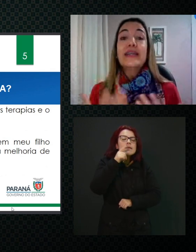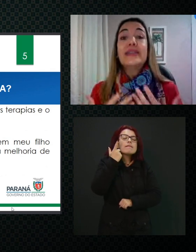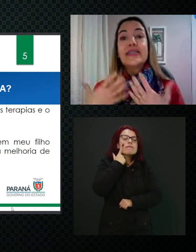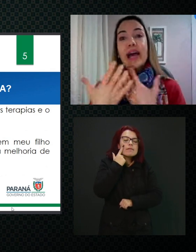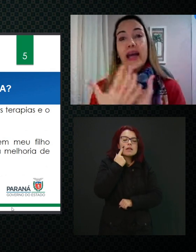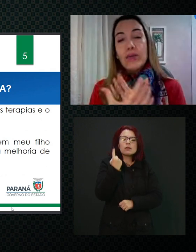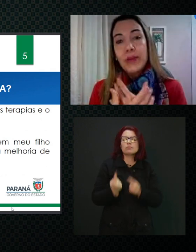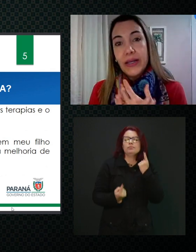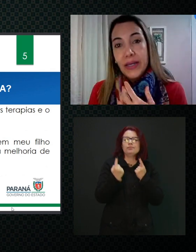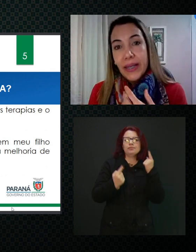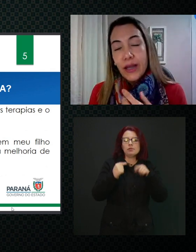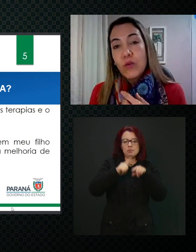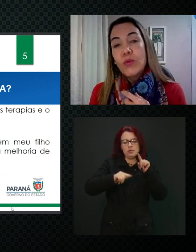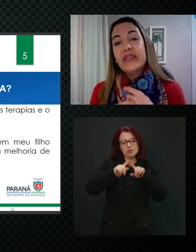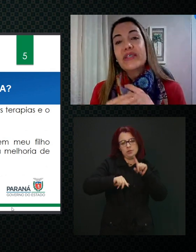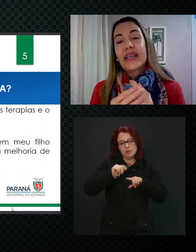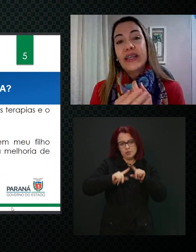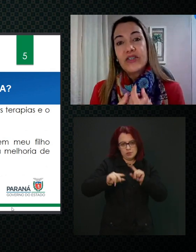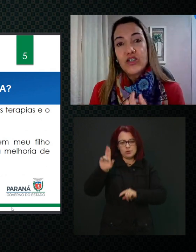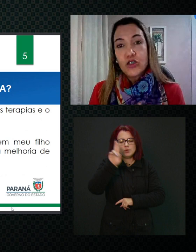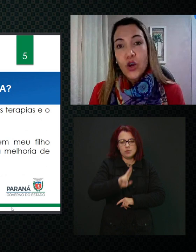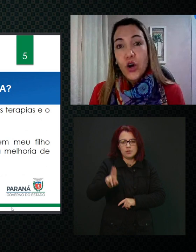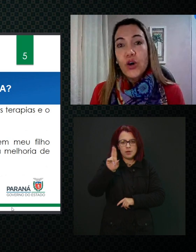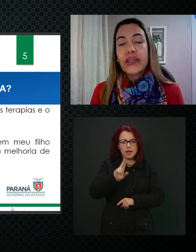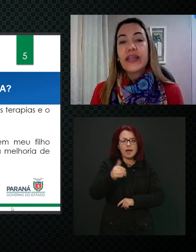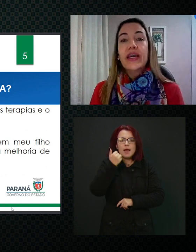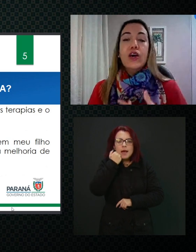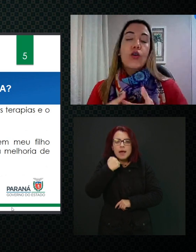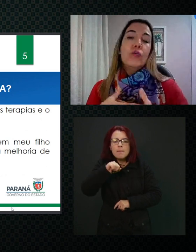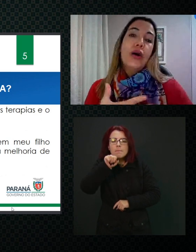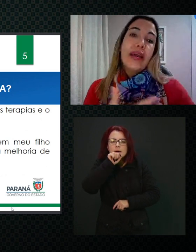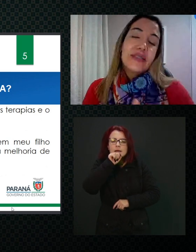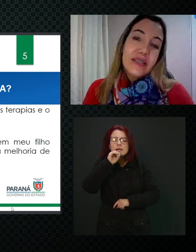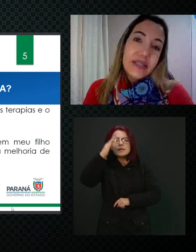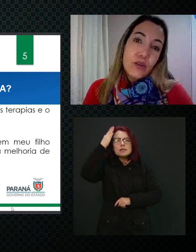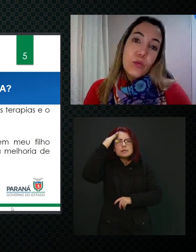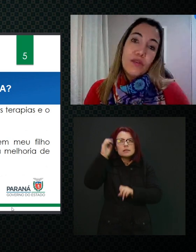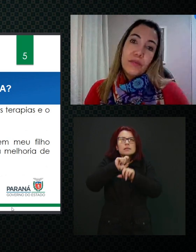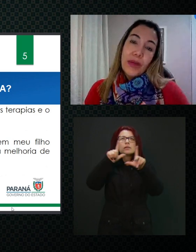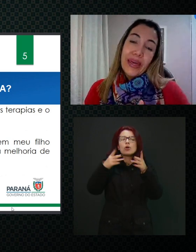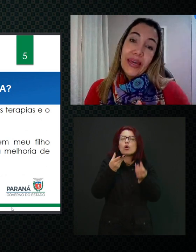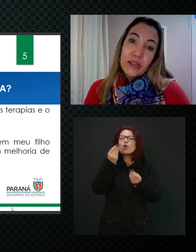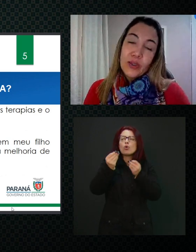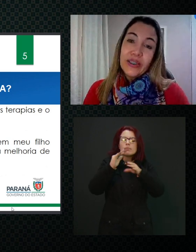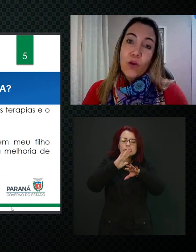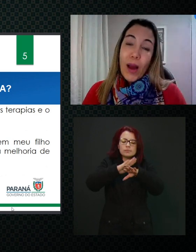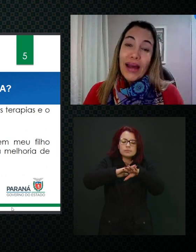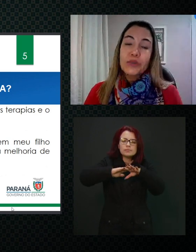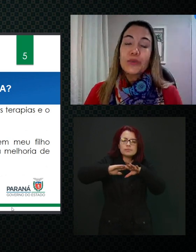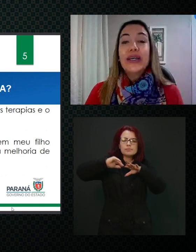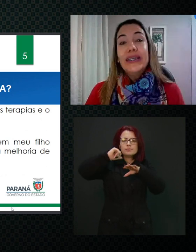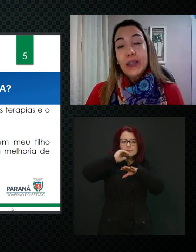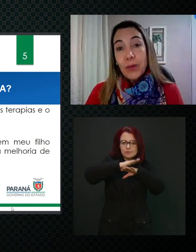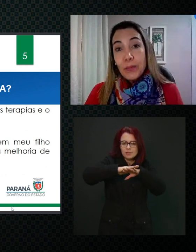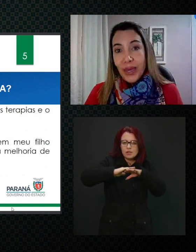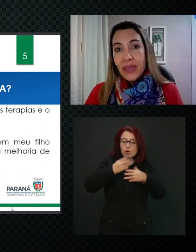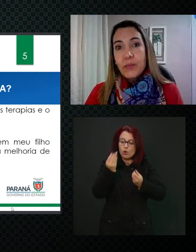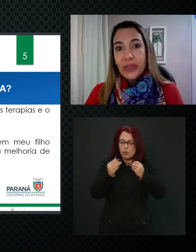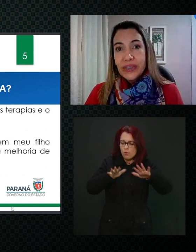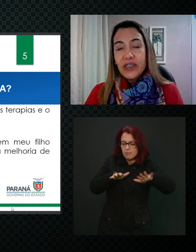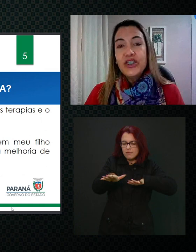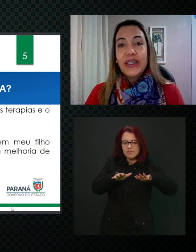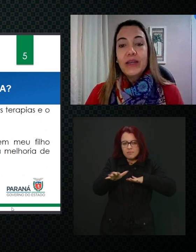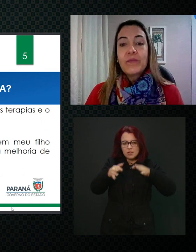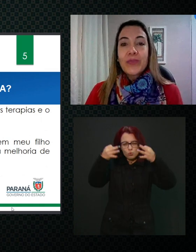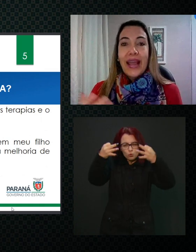que a mãe saiba, né, como ministrar este toque, como exercer um movimento adequado. Então, é bem